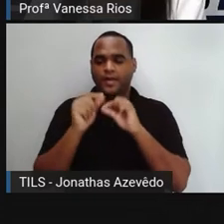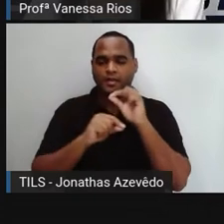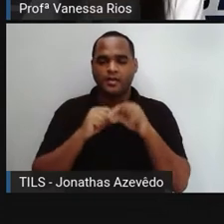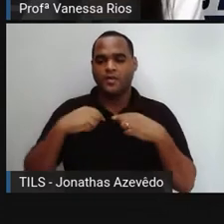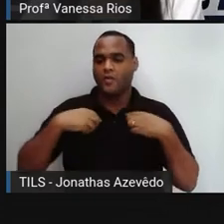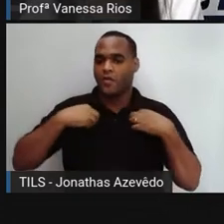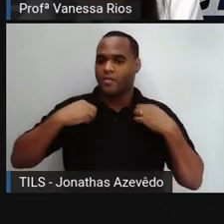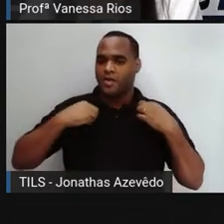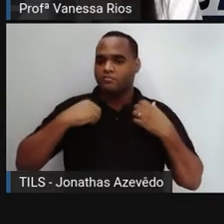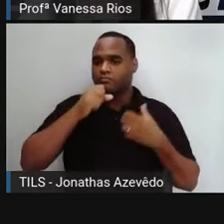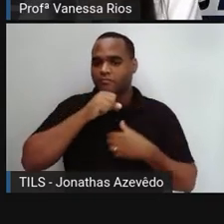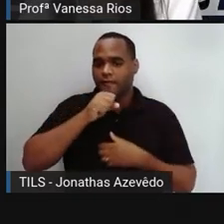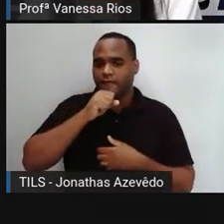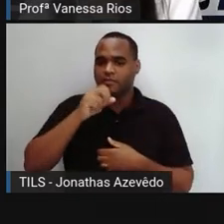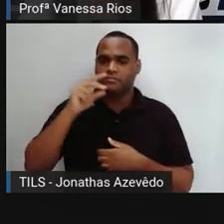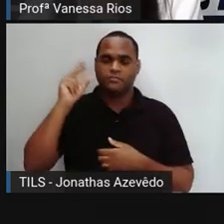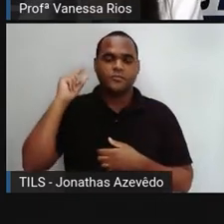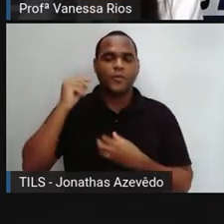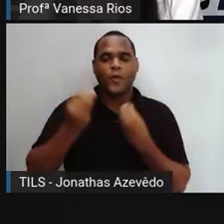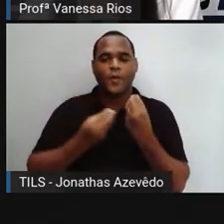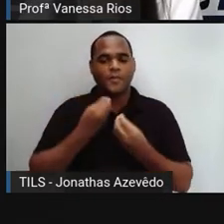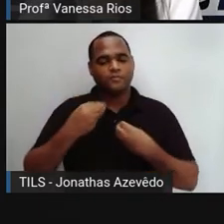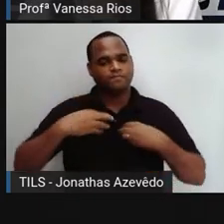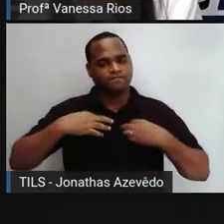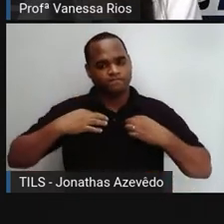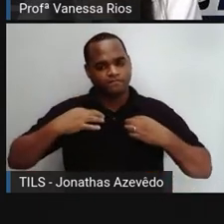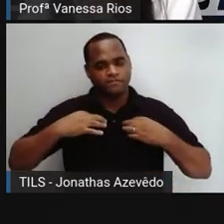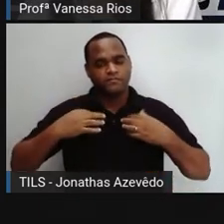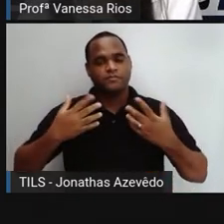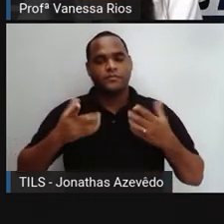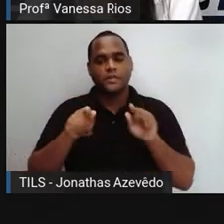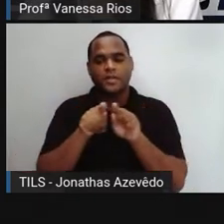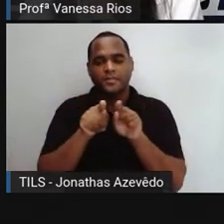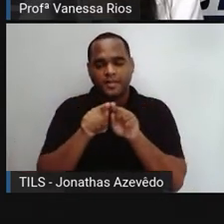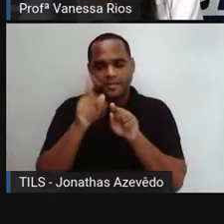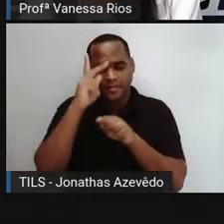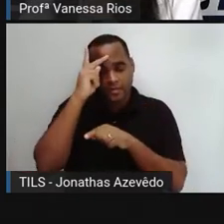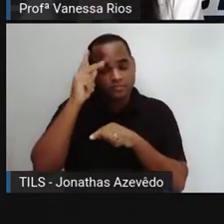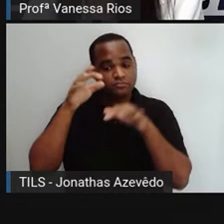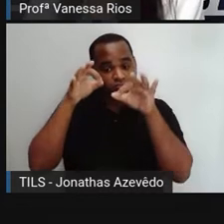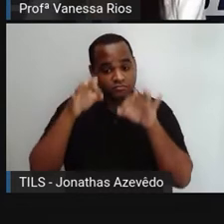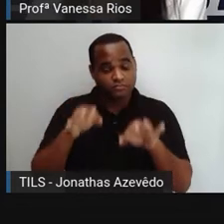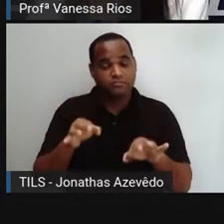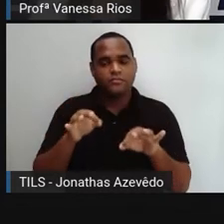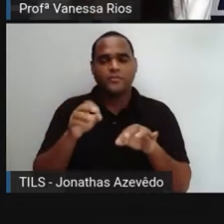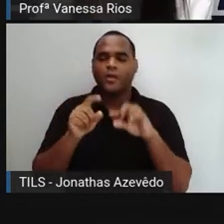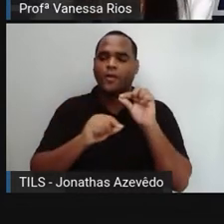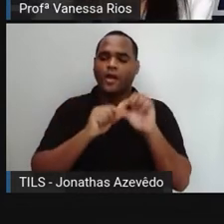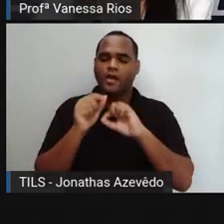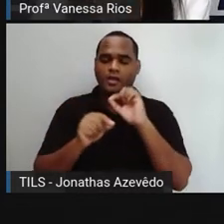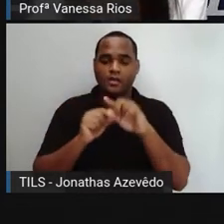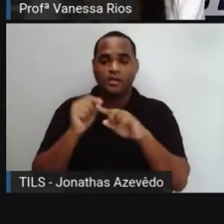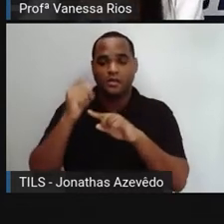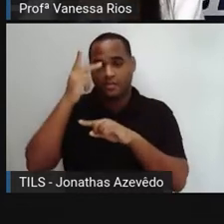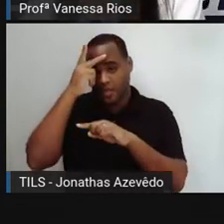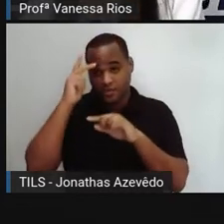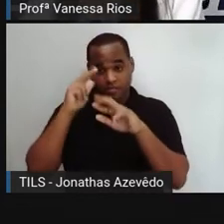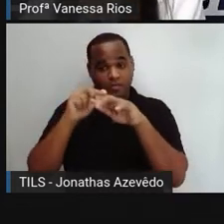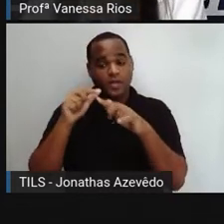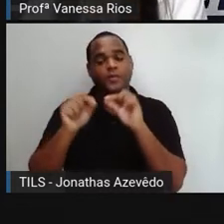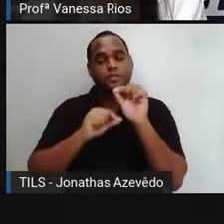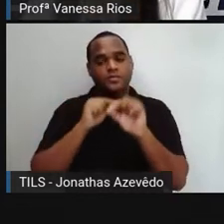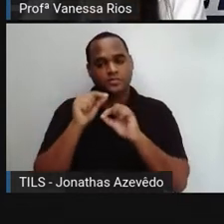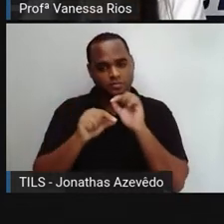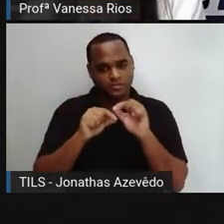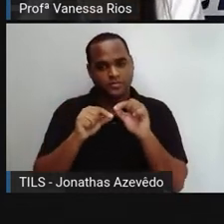roupas, né? Os trajes. Também o comportamento. Aí a Pró já está falando de coisas que estão implícitas, né? A gente